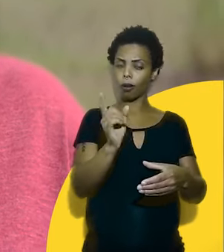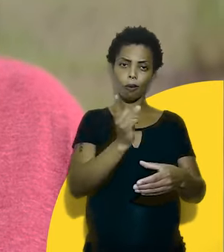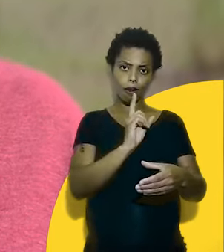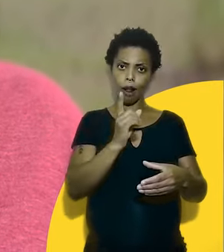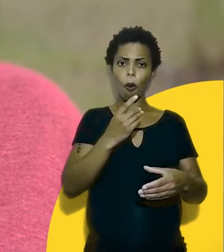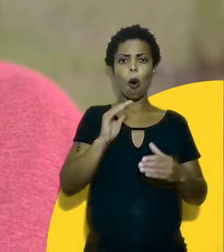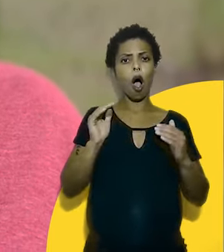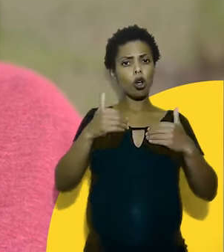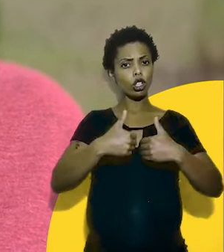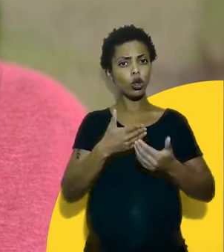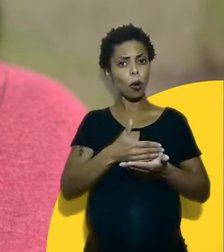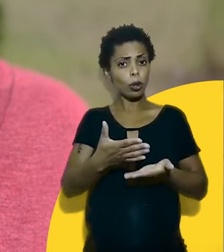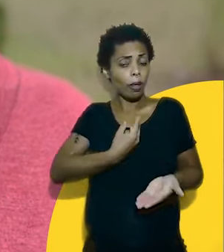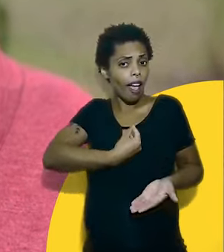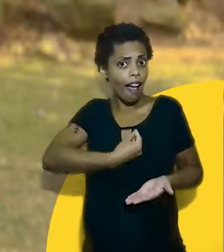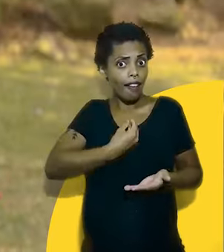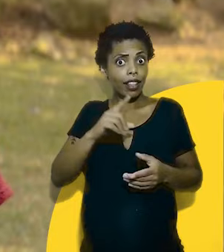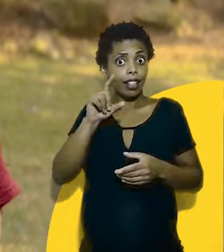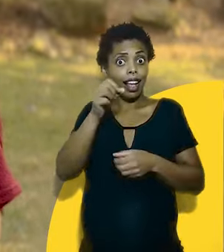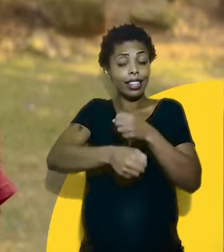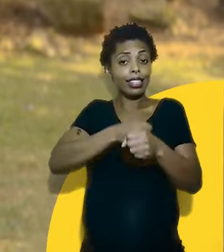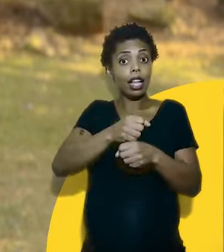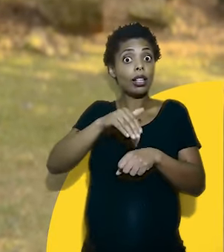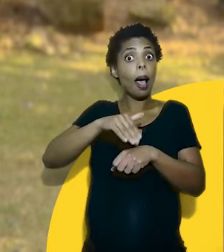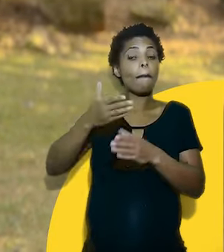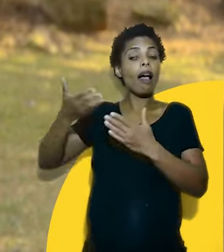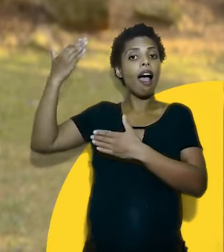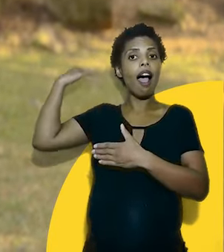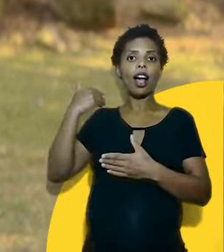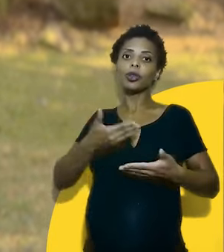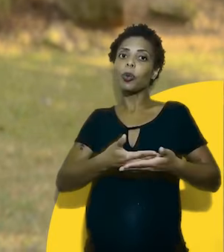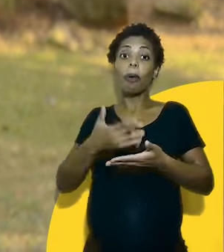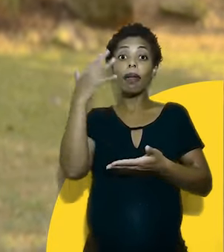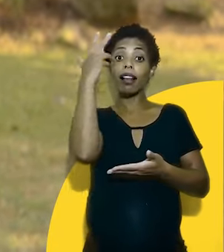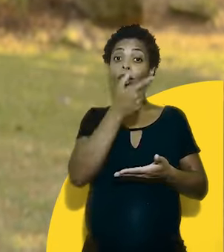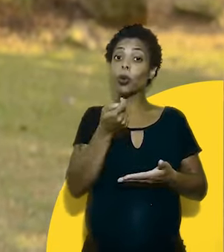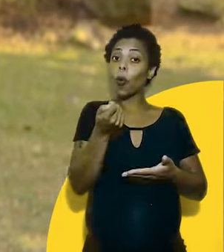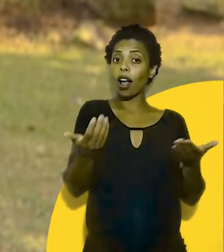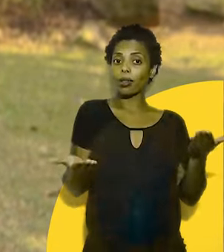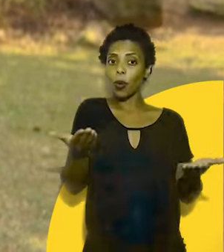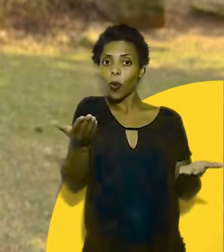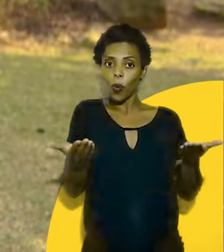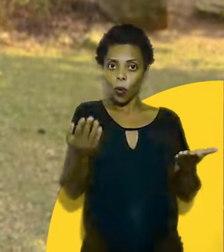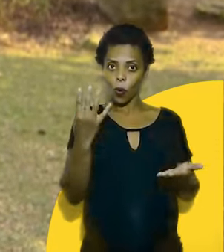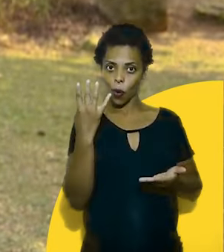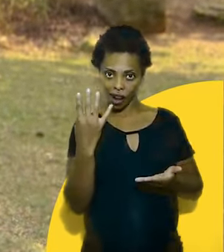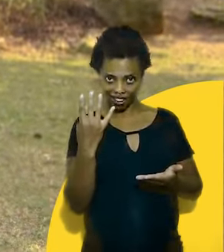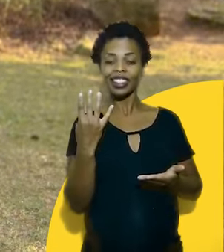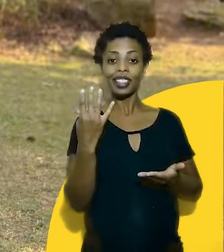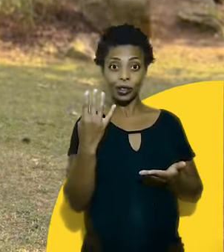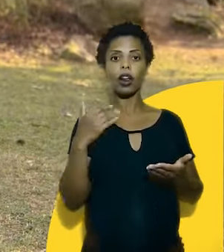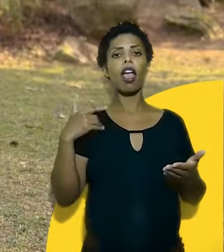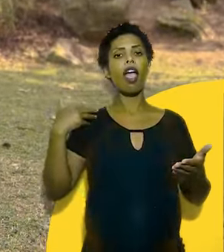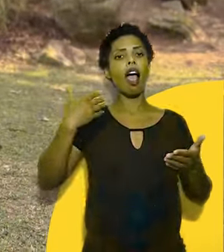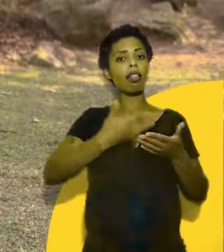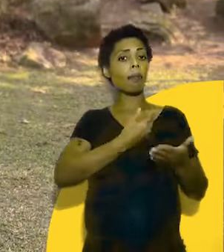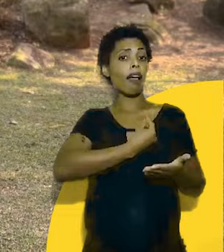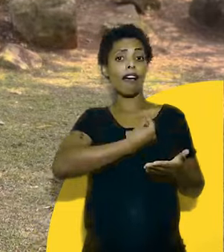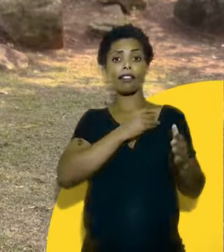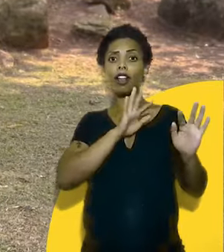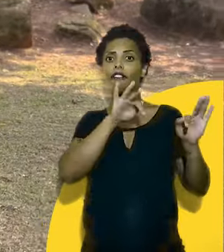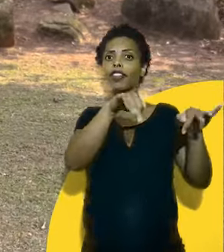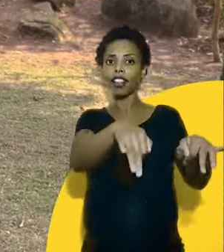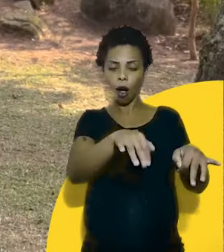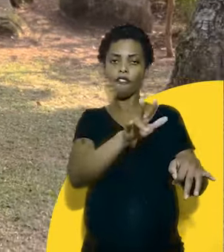O autismo entrou na minha vida há mais de 10 anos na forma de um bebê lindo de quase 4 quilos e vai fazer parte da minha vida até meu último